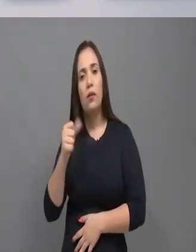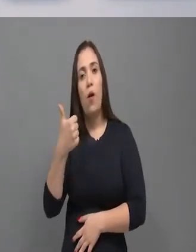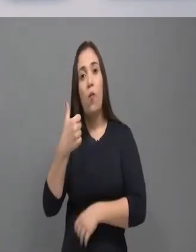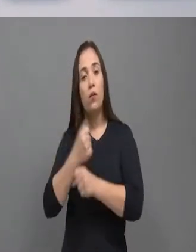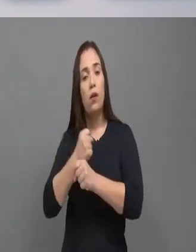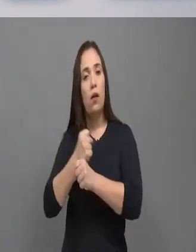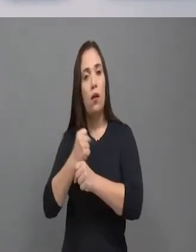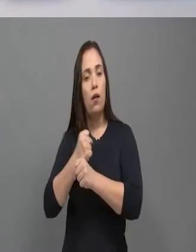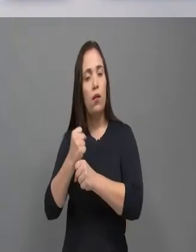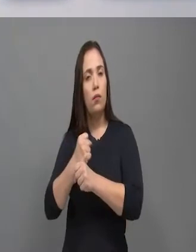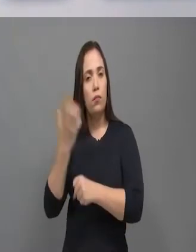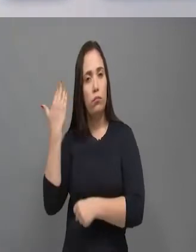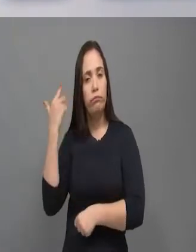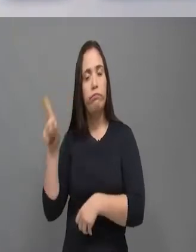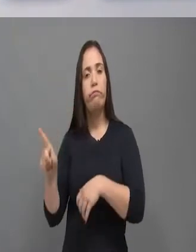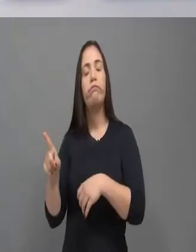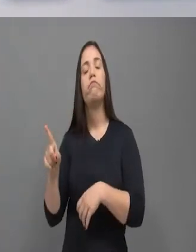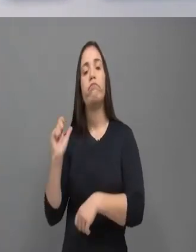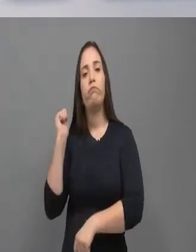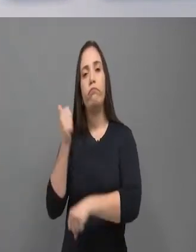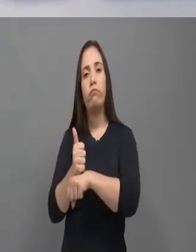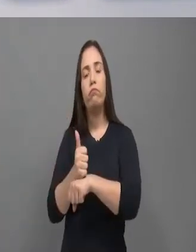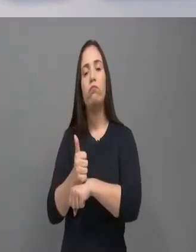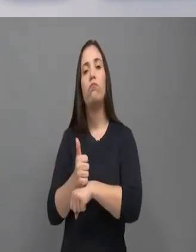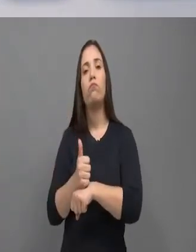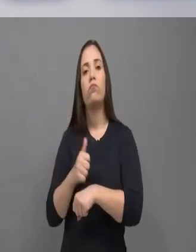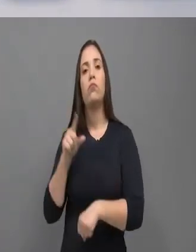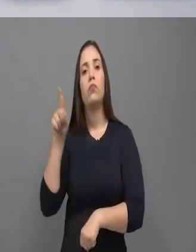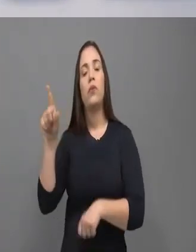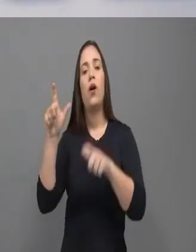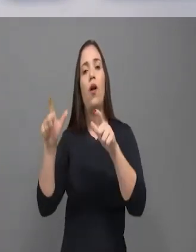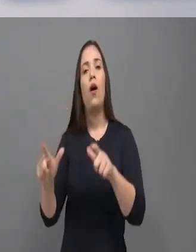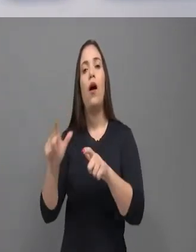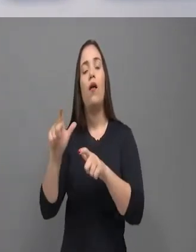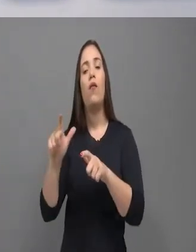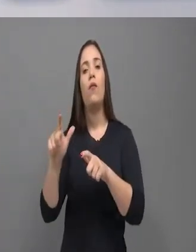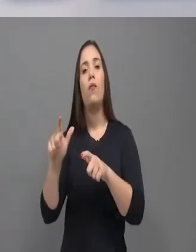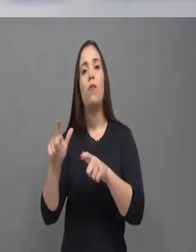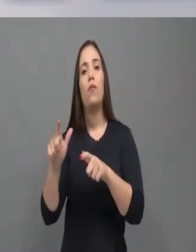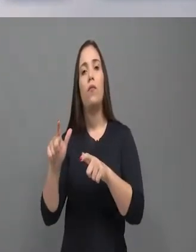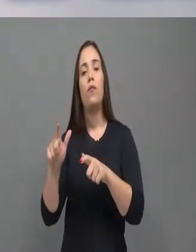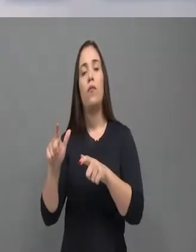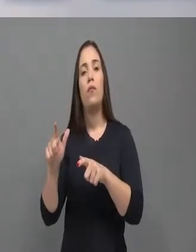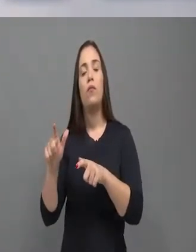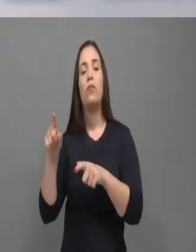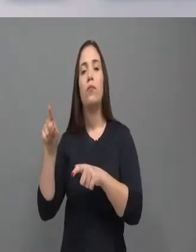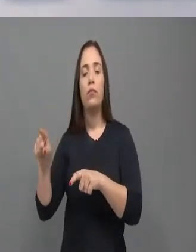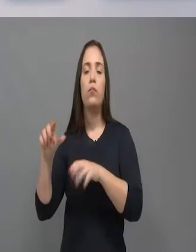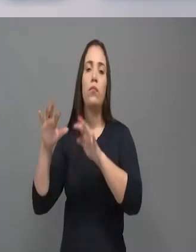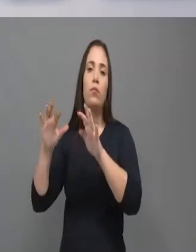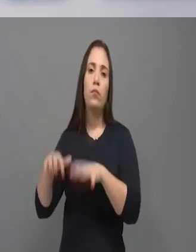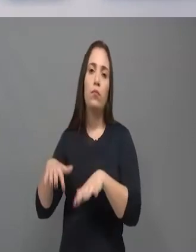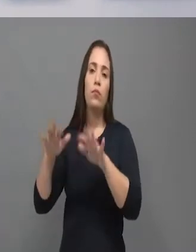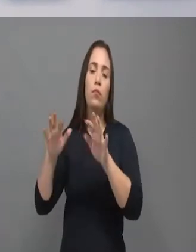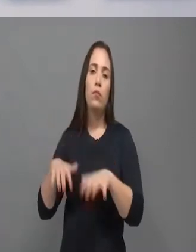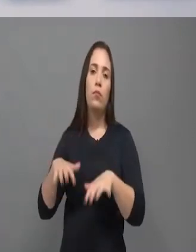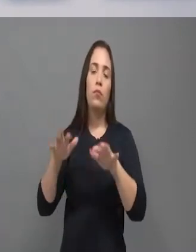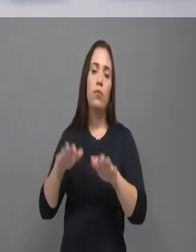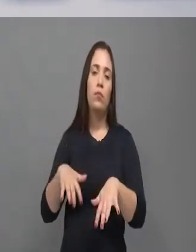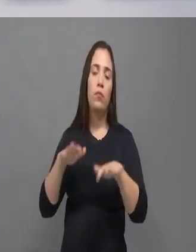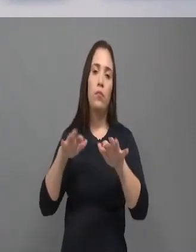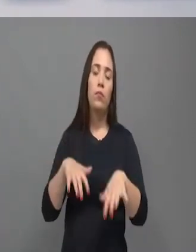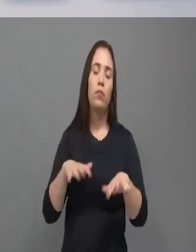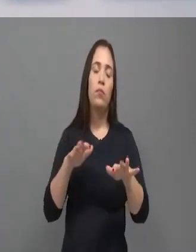da Assunção, e ia encontrar com o pessoal lá na ponte. Então Nossa Senhora não nasceu, não foi na ponte, segundo o padre Salle, né, brincando.